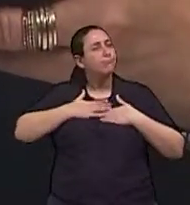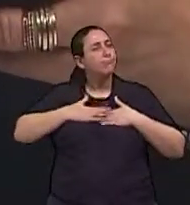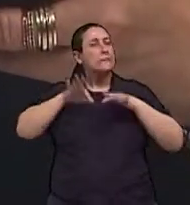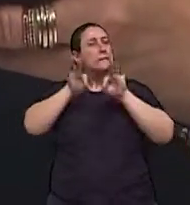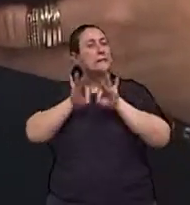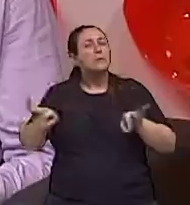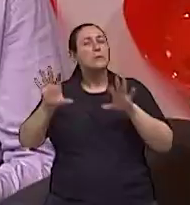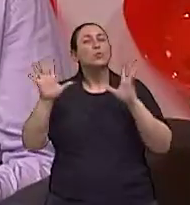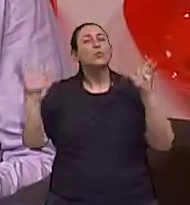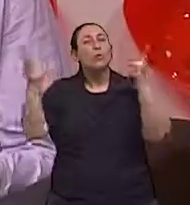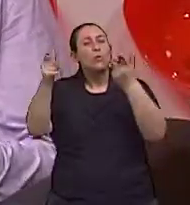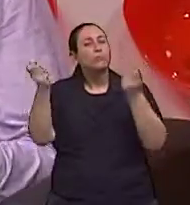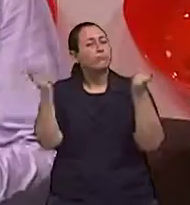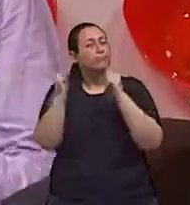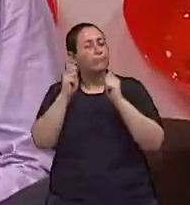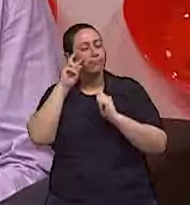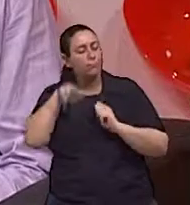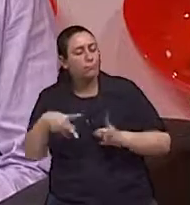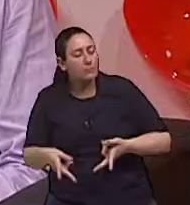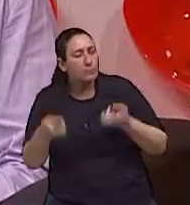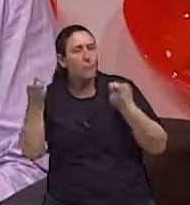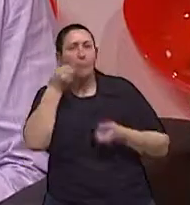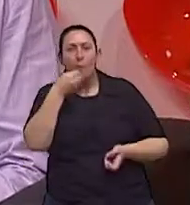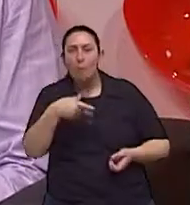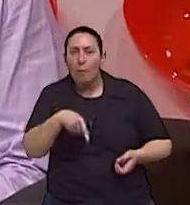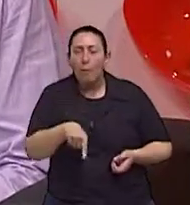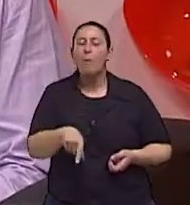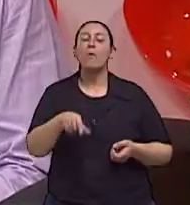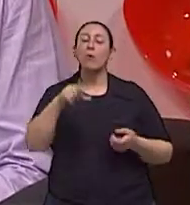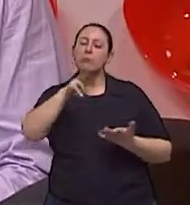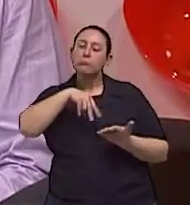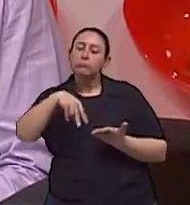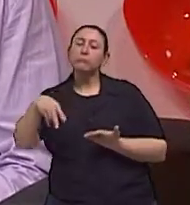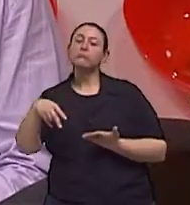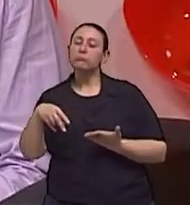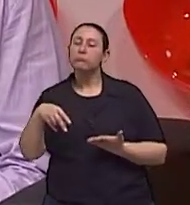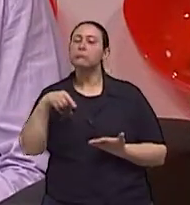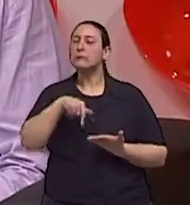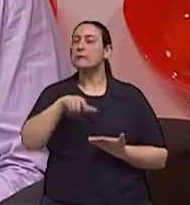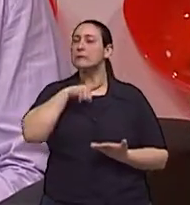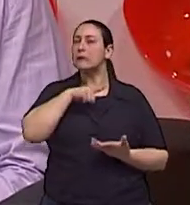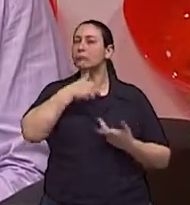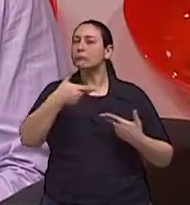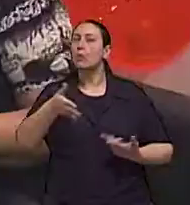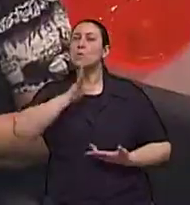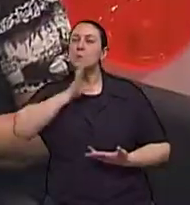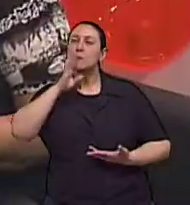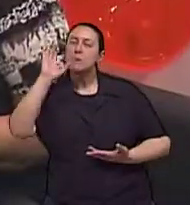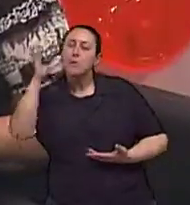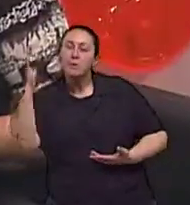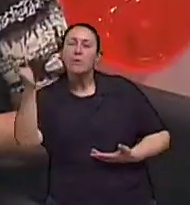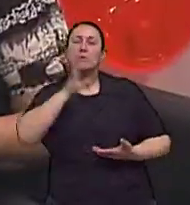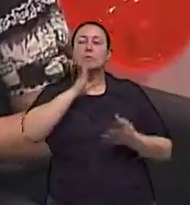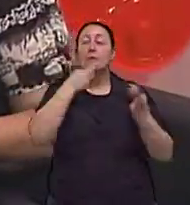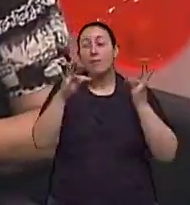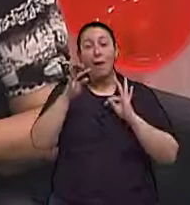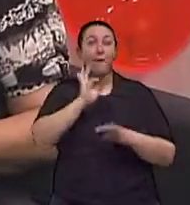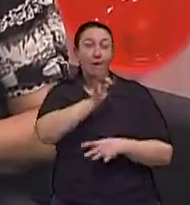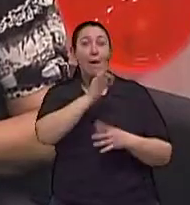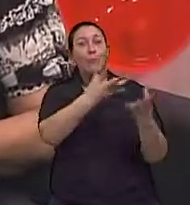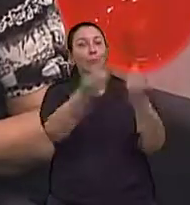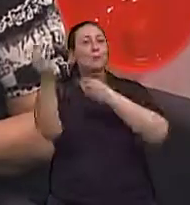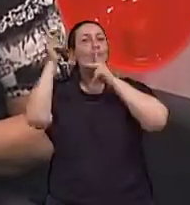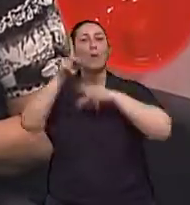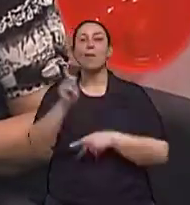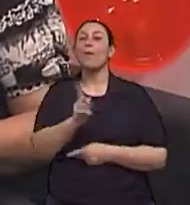acessível mas ao mesmo tempo que atende também aos pré-requisitos técnicos no sentido científico Sim, claro pensando nas pessoas que não detêm esse